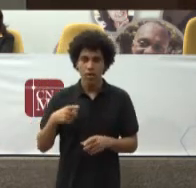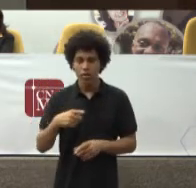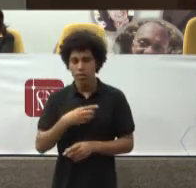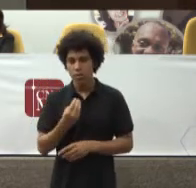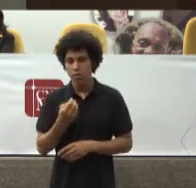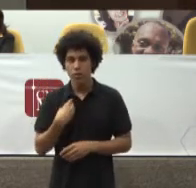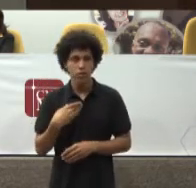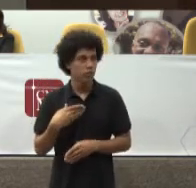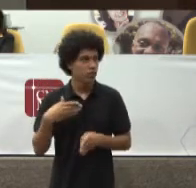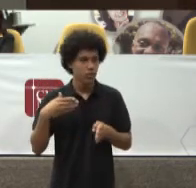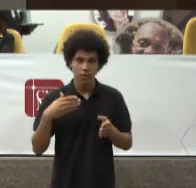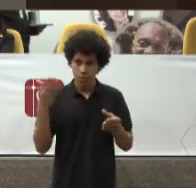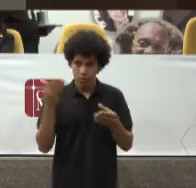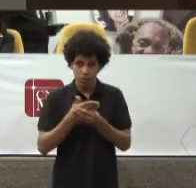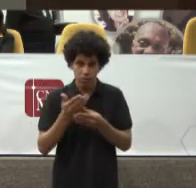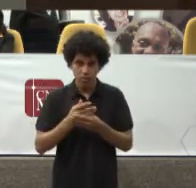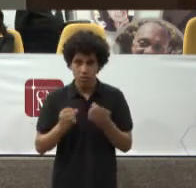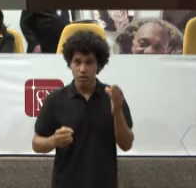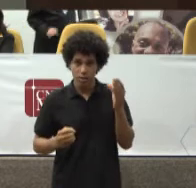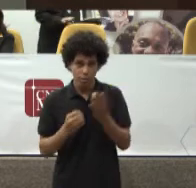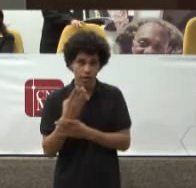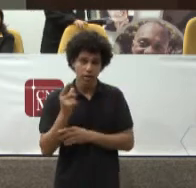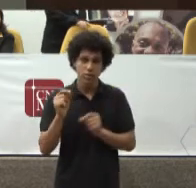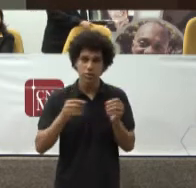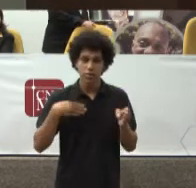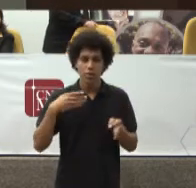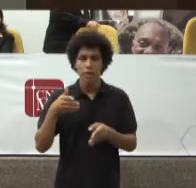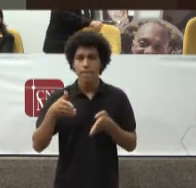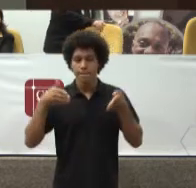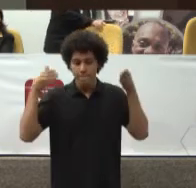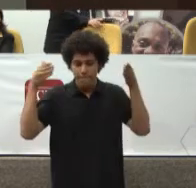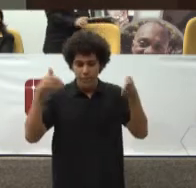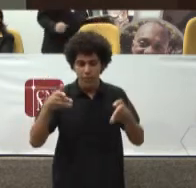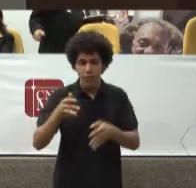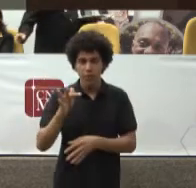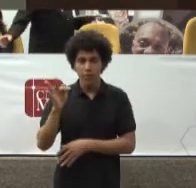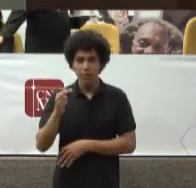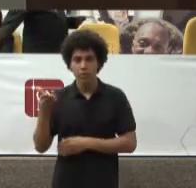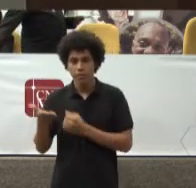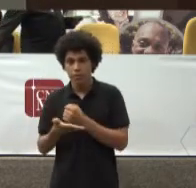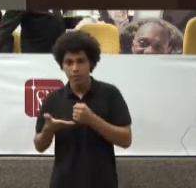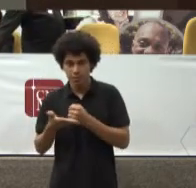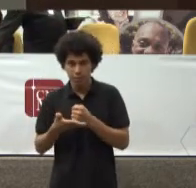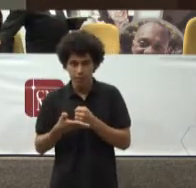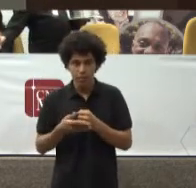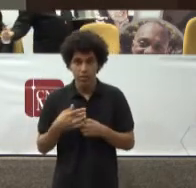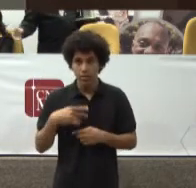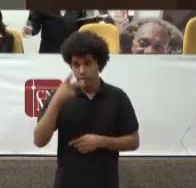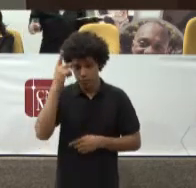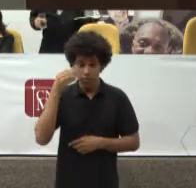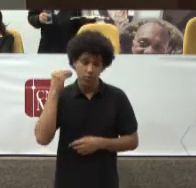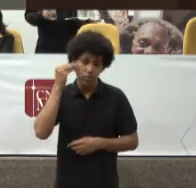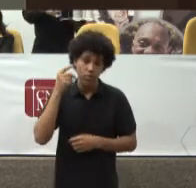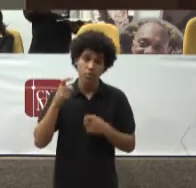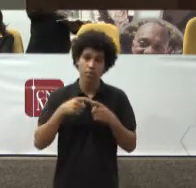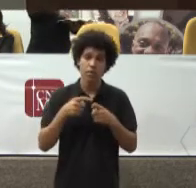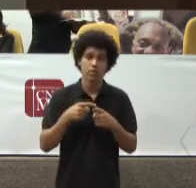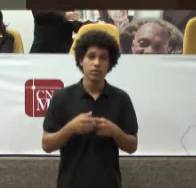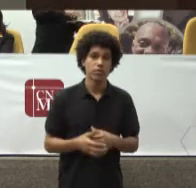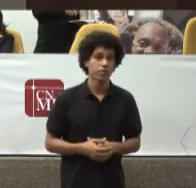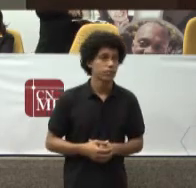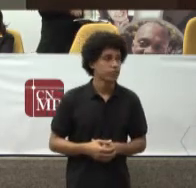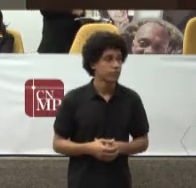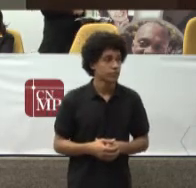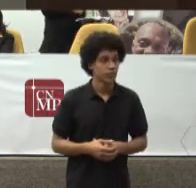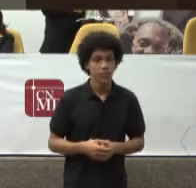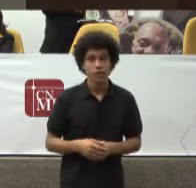primária E atendimento Com médicos Especialistas Ou seja Ao meu juízo A judicialização Que